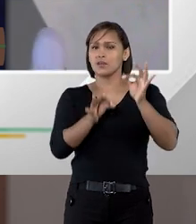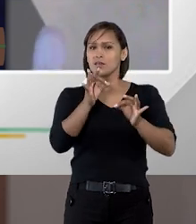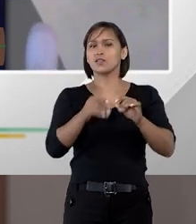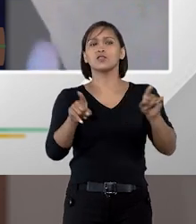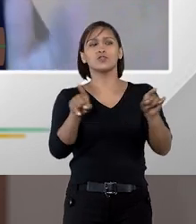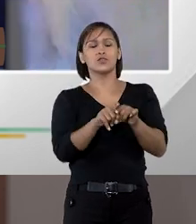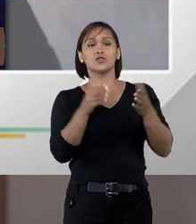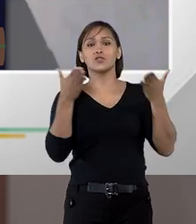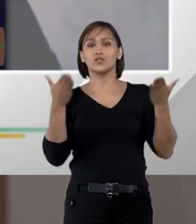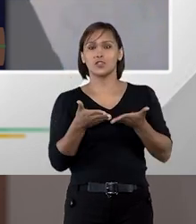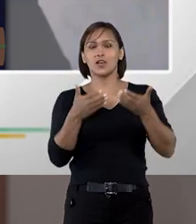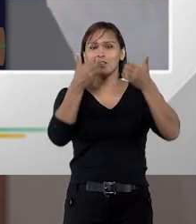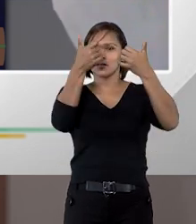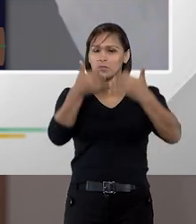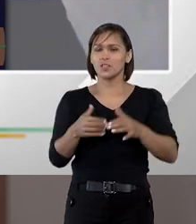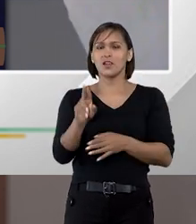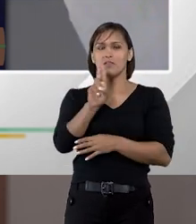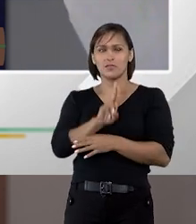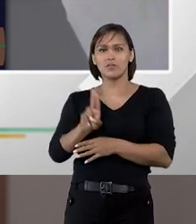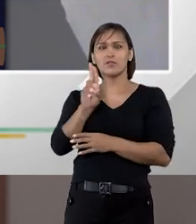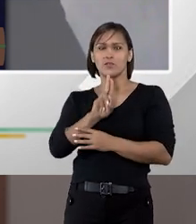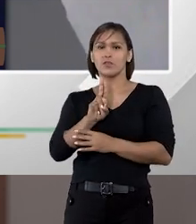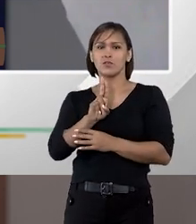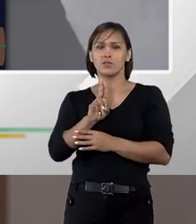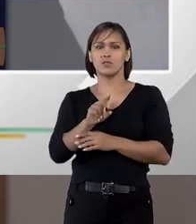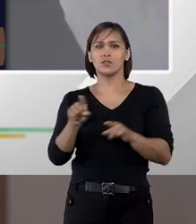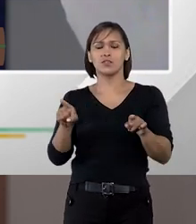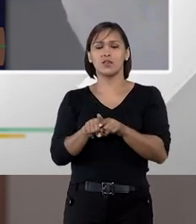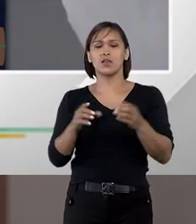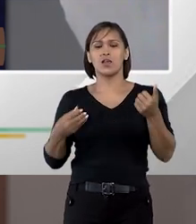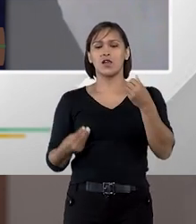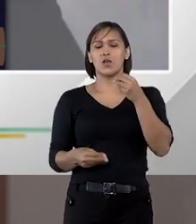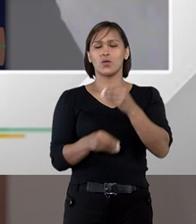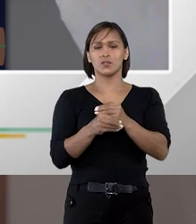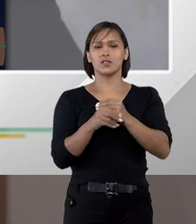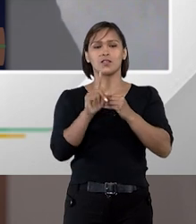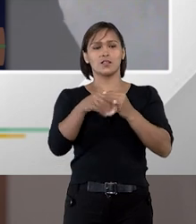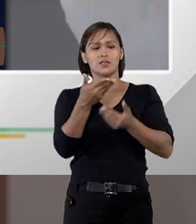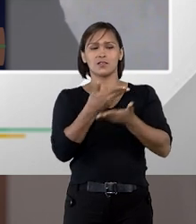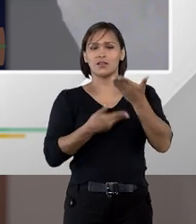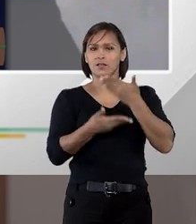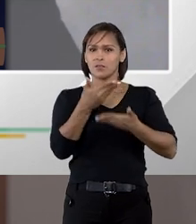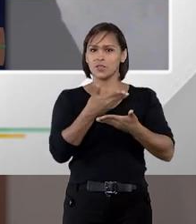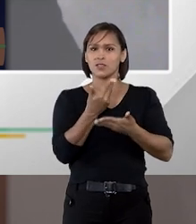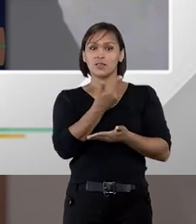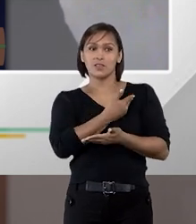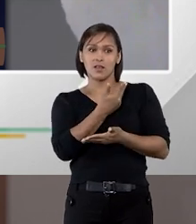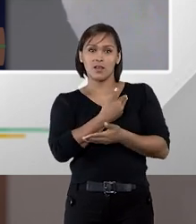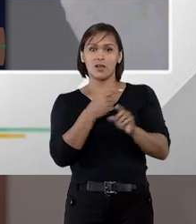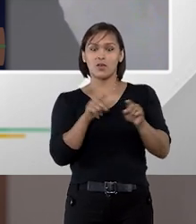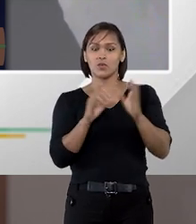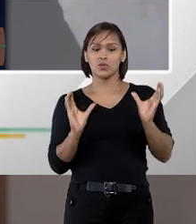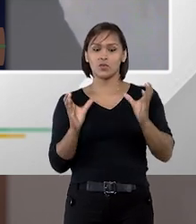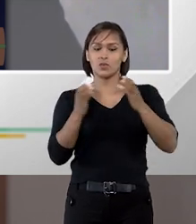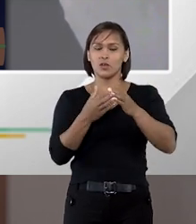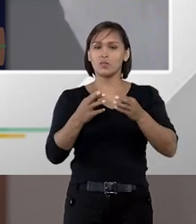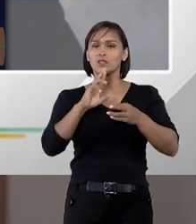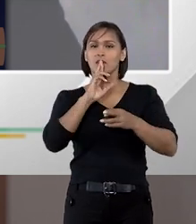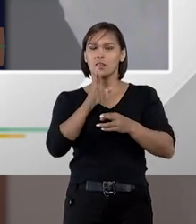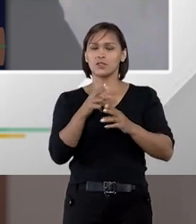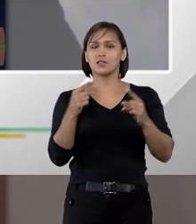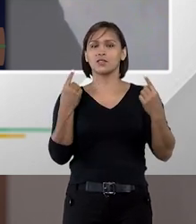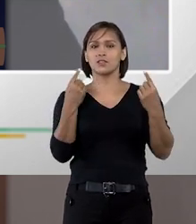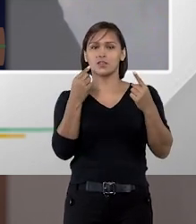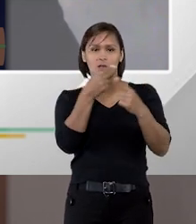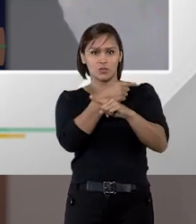expressamente já mencionava a utilização da conciliação da mediação do comitê de resolução de